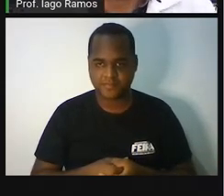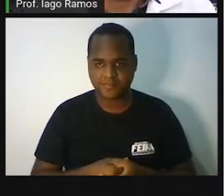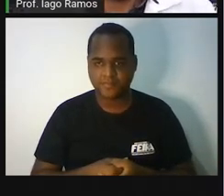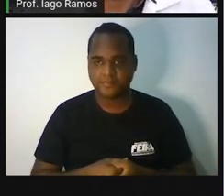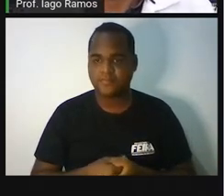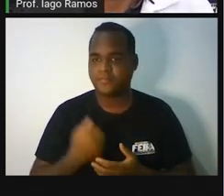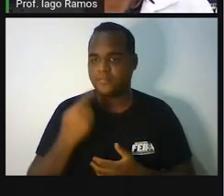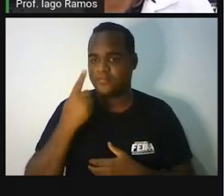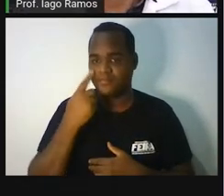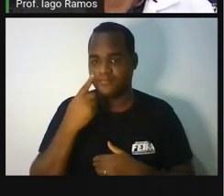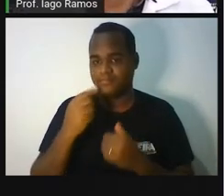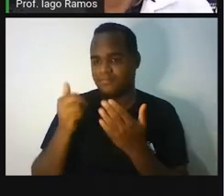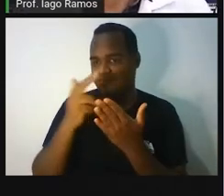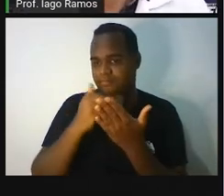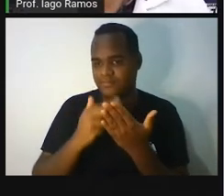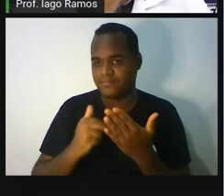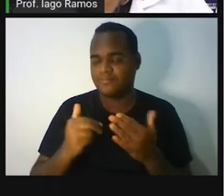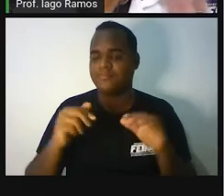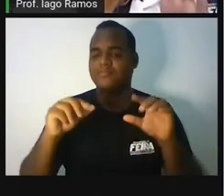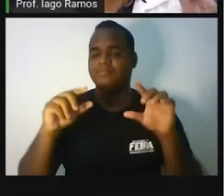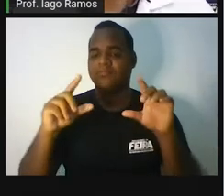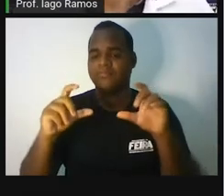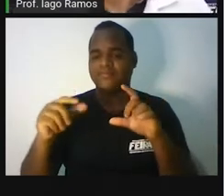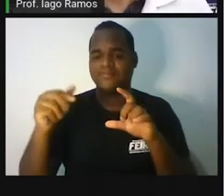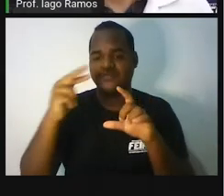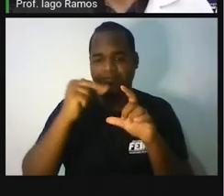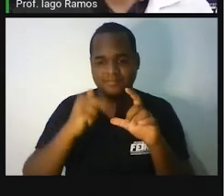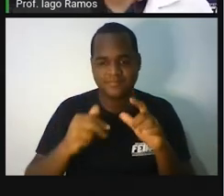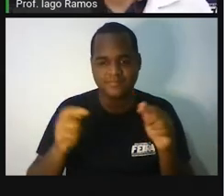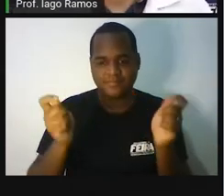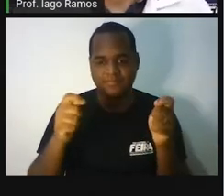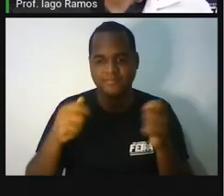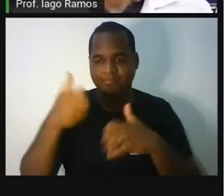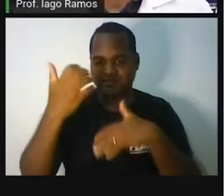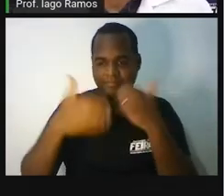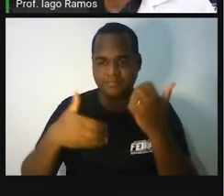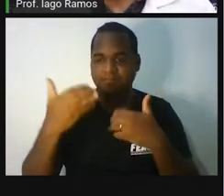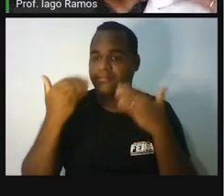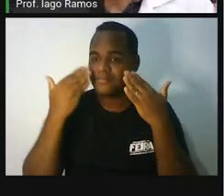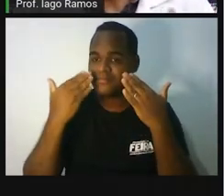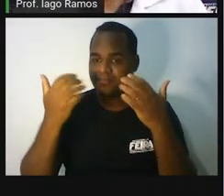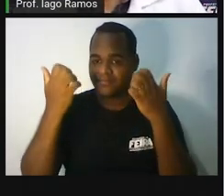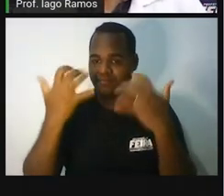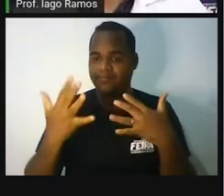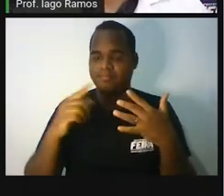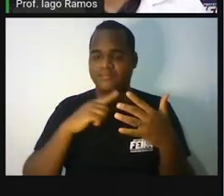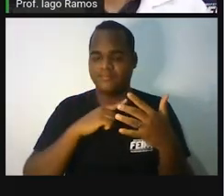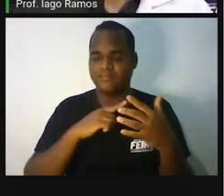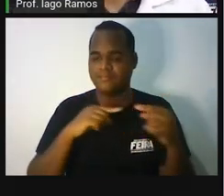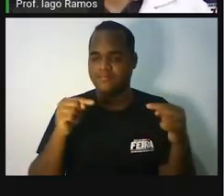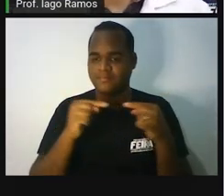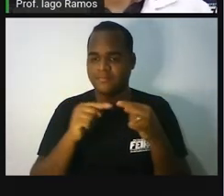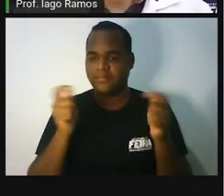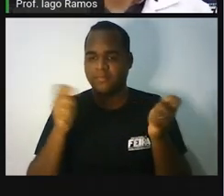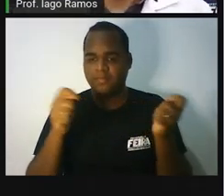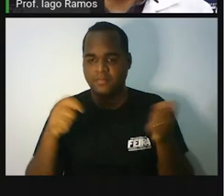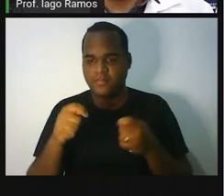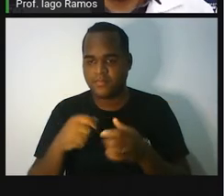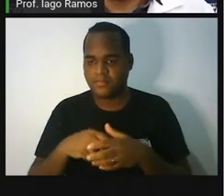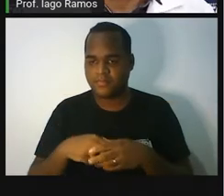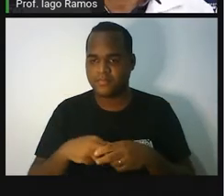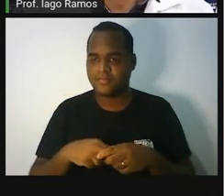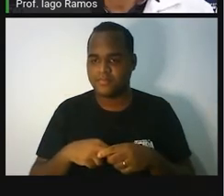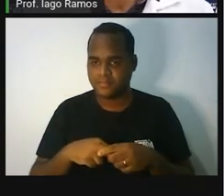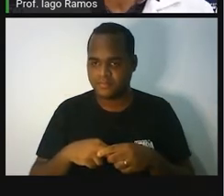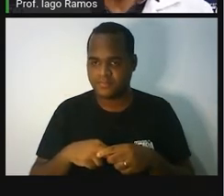apareceu imagens, a gente viu, tem um vídeo aí que você vai assistir e com base nessas coisas, até